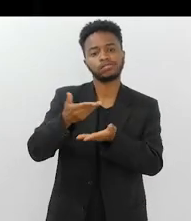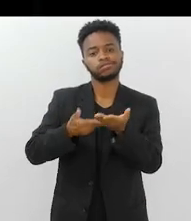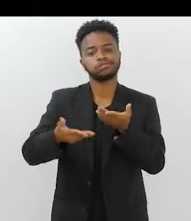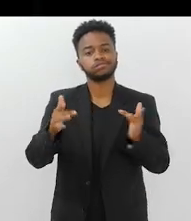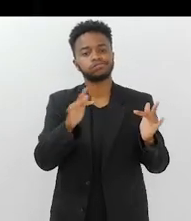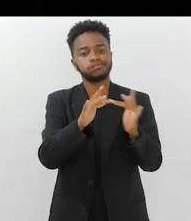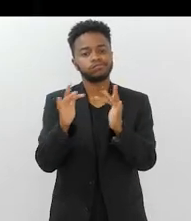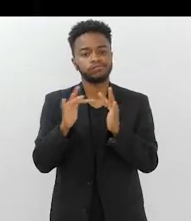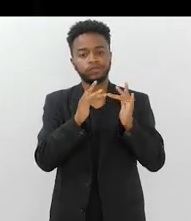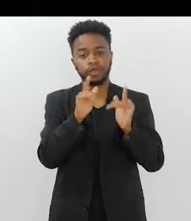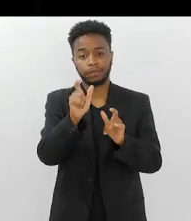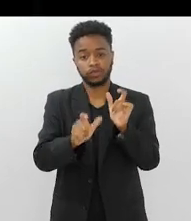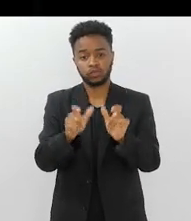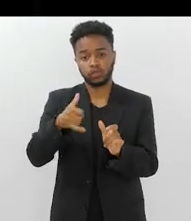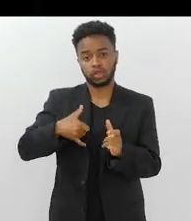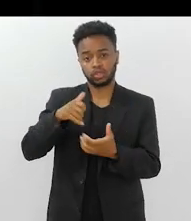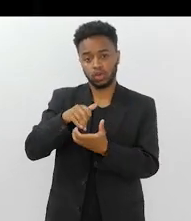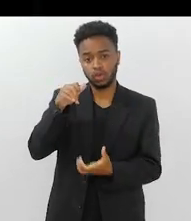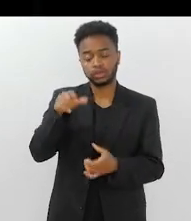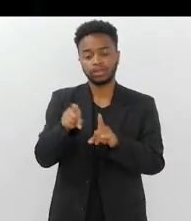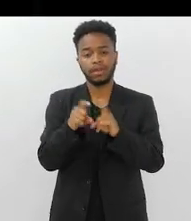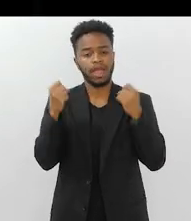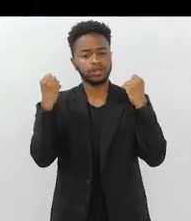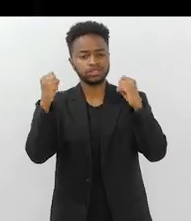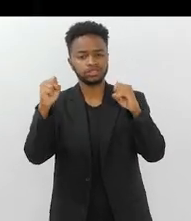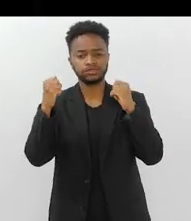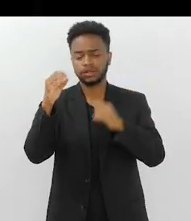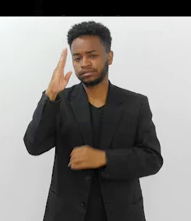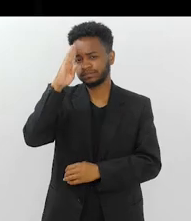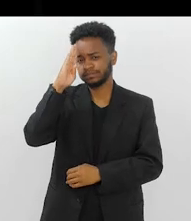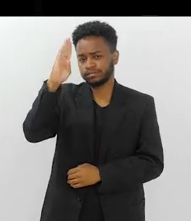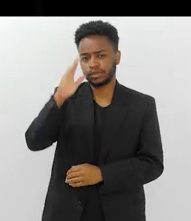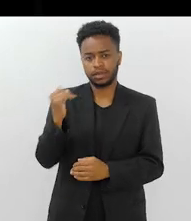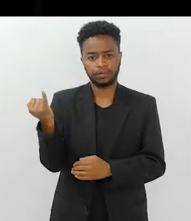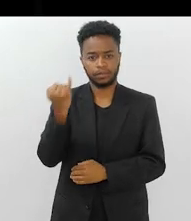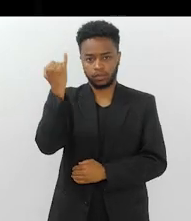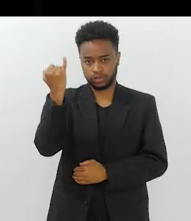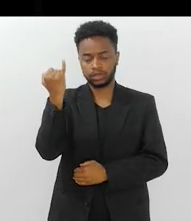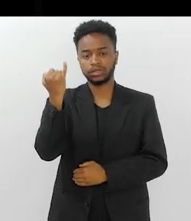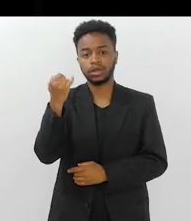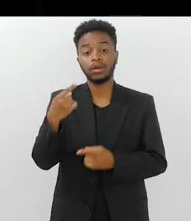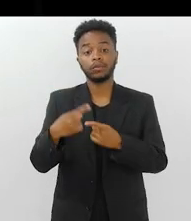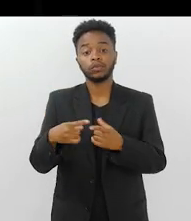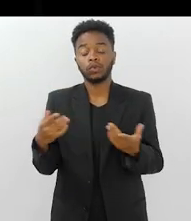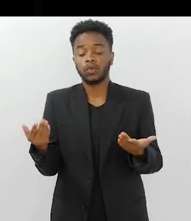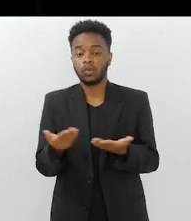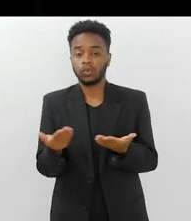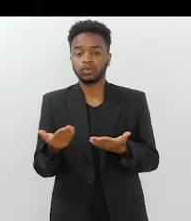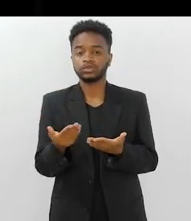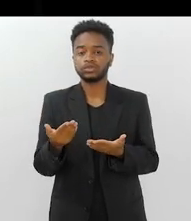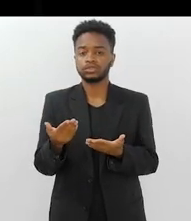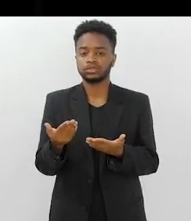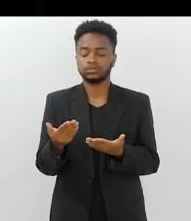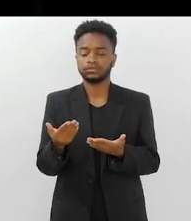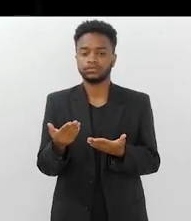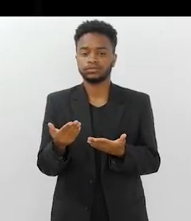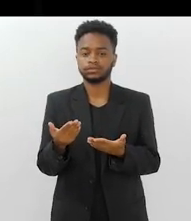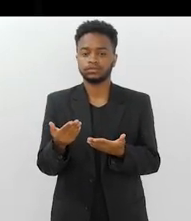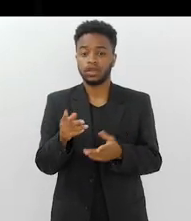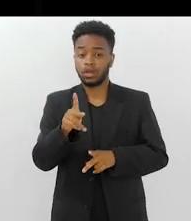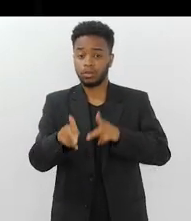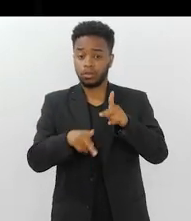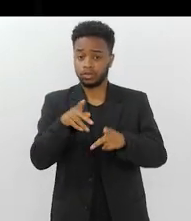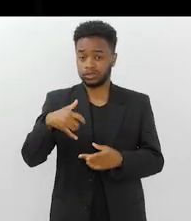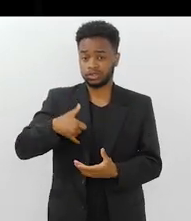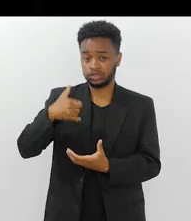dos idosos. A atividade física é fundamental. Para hoje, um dos maiores índices na